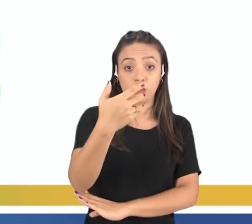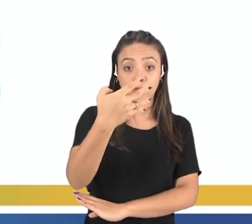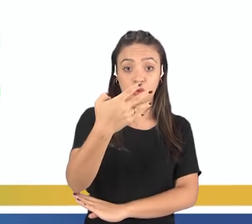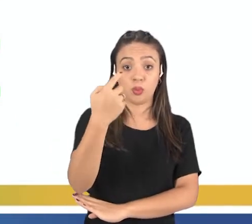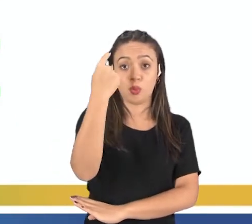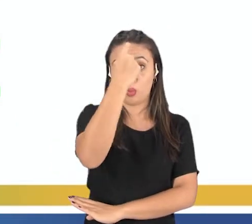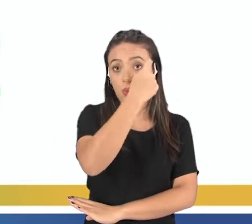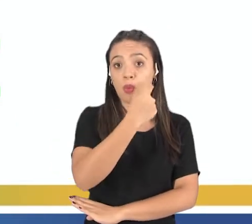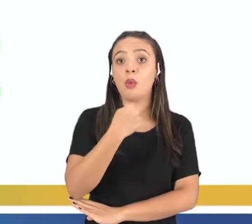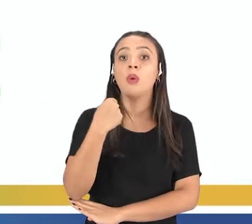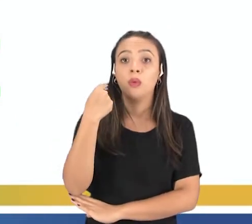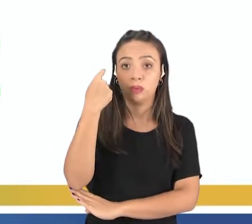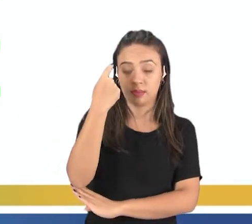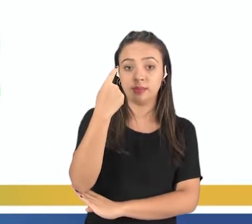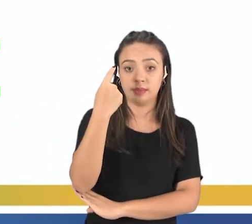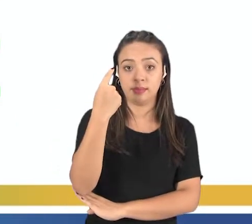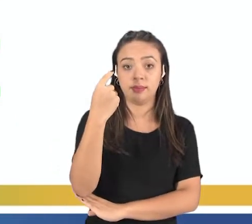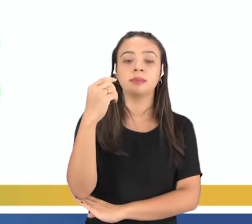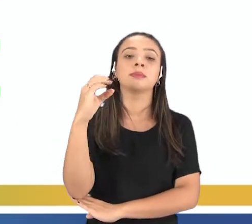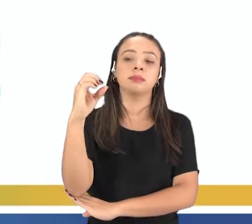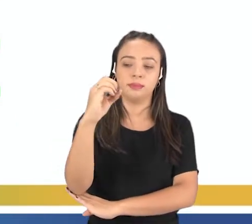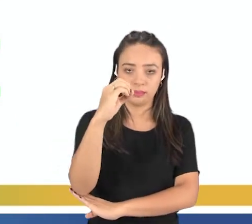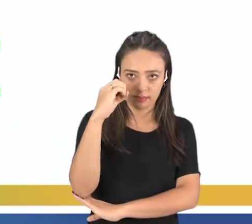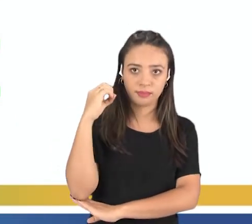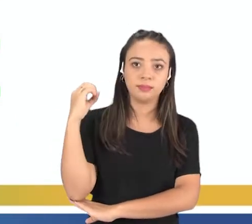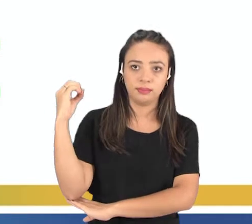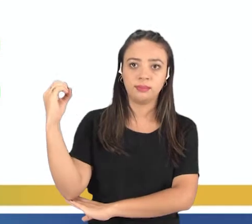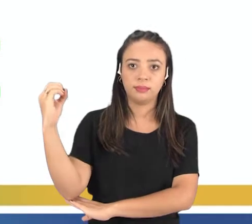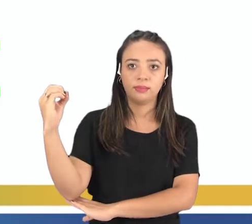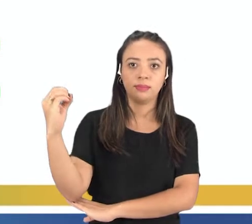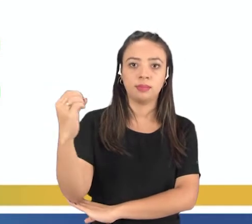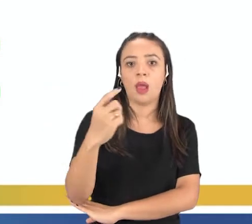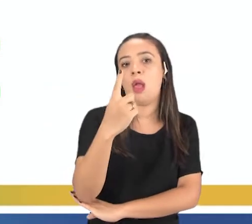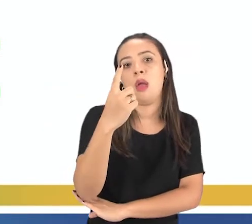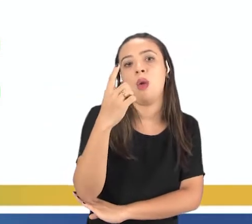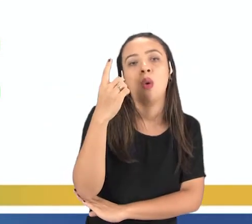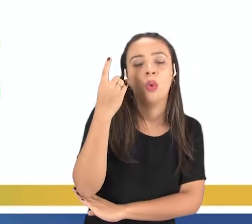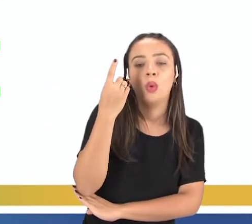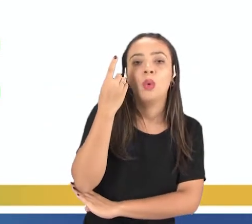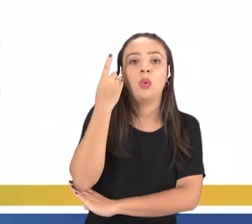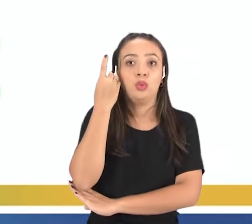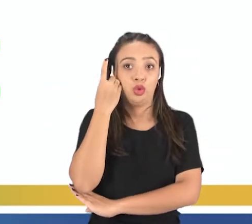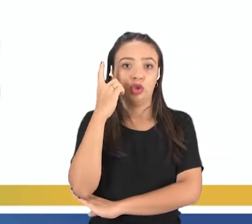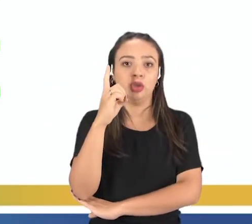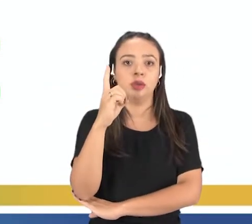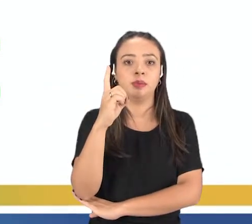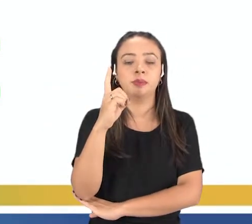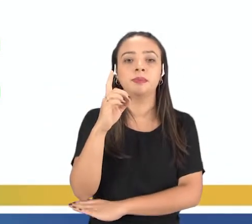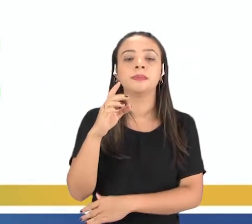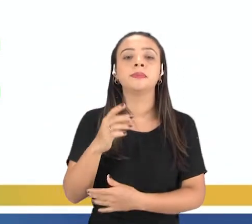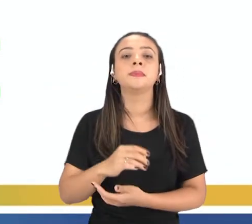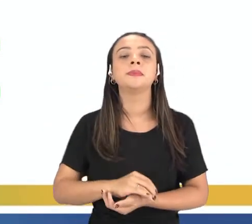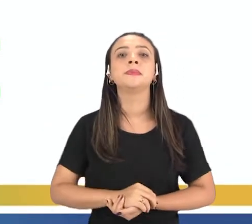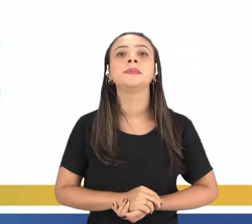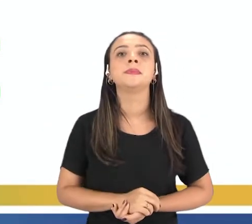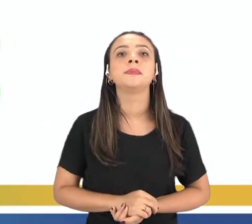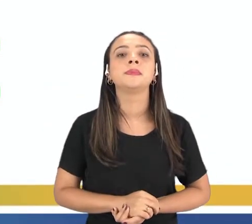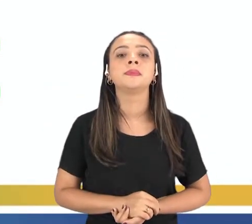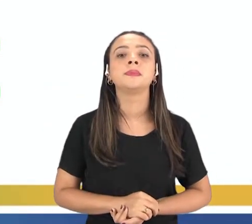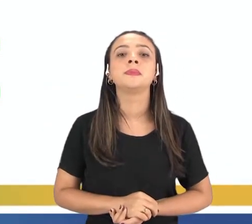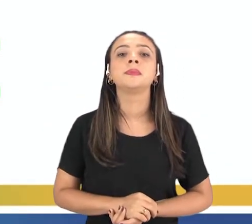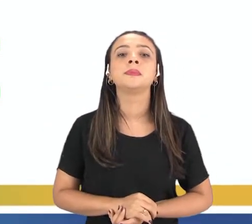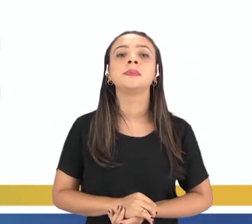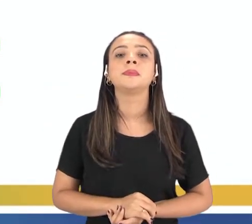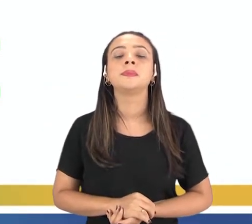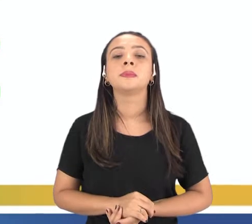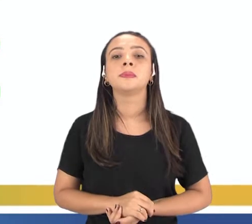tá? Exatamente a duração, né, do dia. Então, a rotação, ela é responsável pela sucessão dos dias e das noites, tá? Um